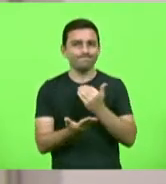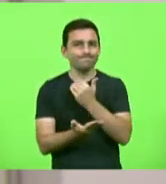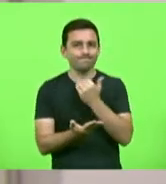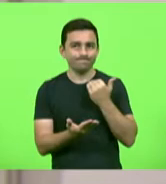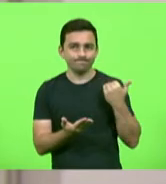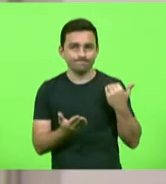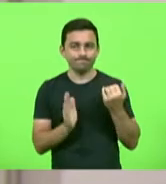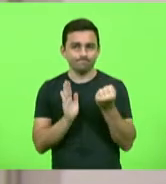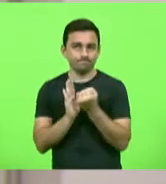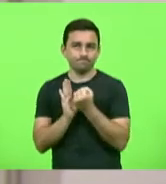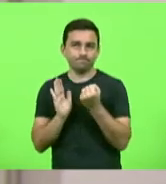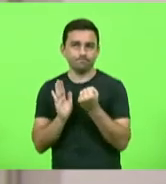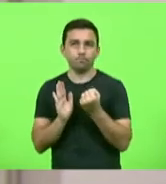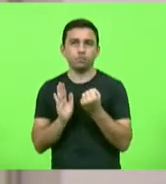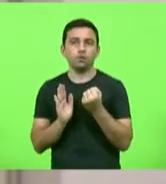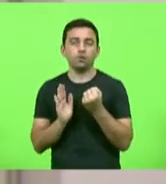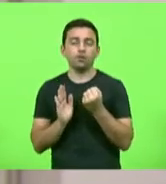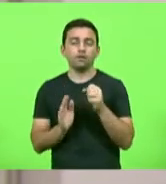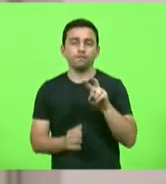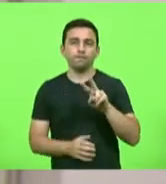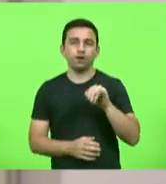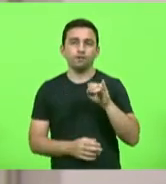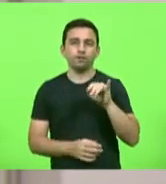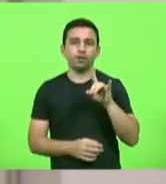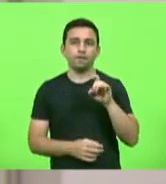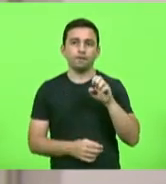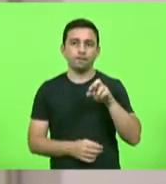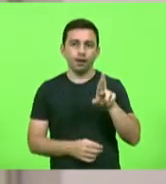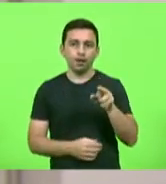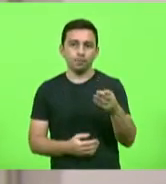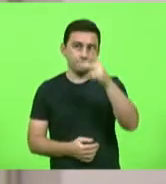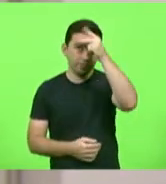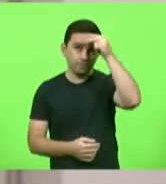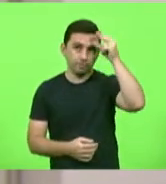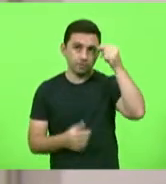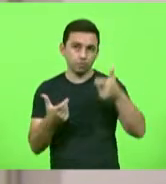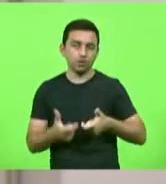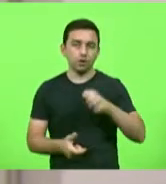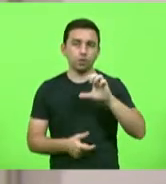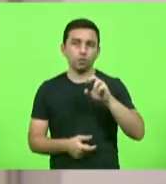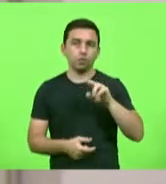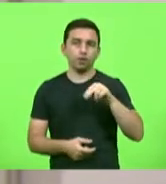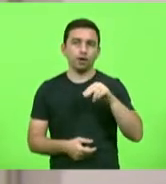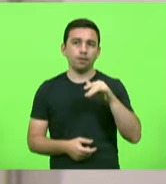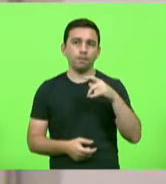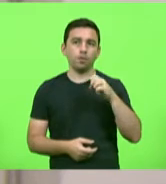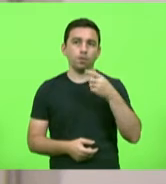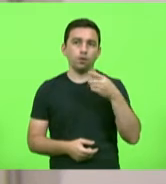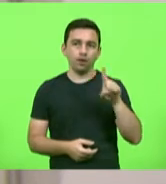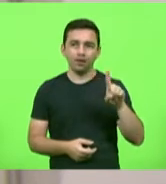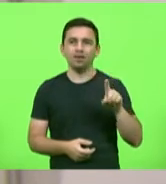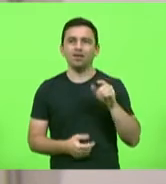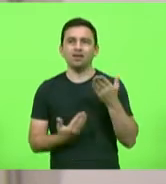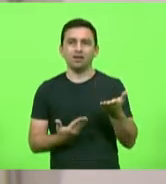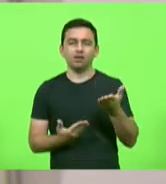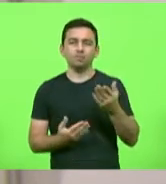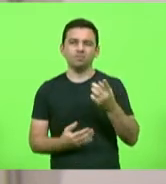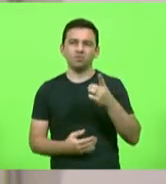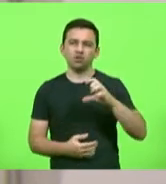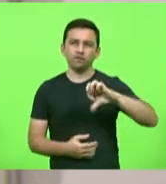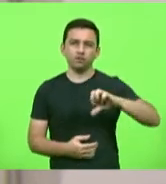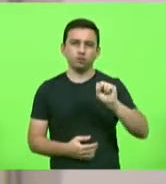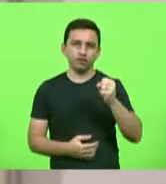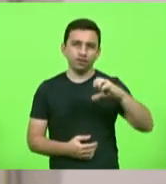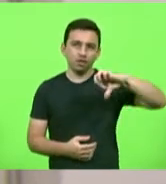do senhor Valdemar Martins Lunks, prefeito do município de Cunha Porano, no período de 1989 a